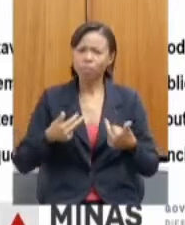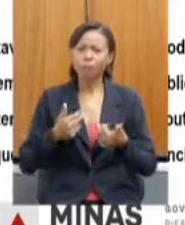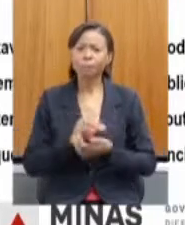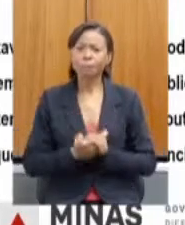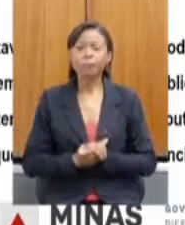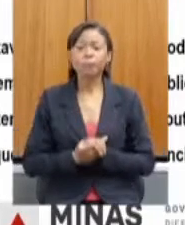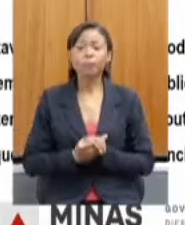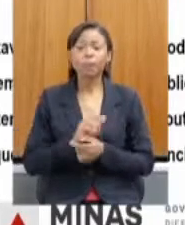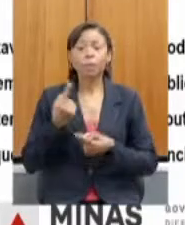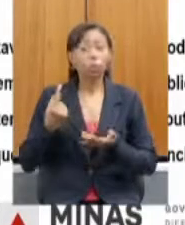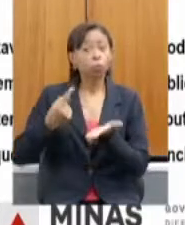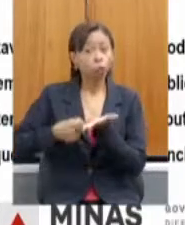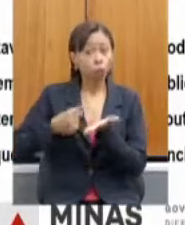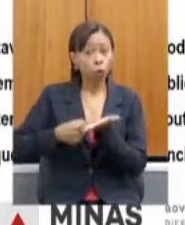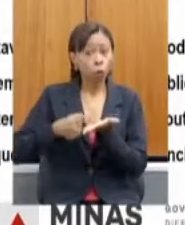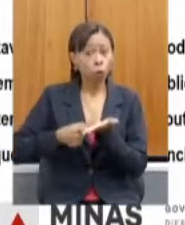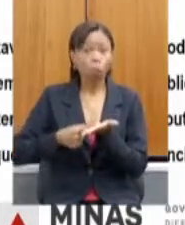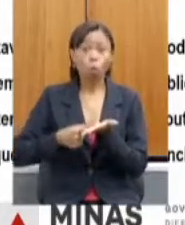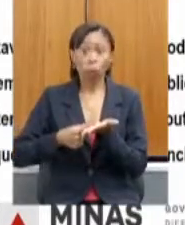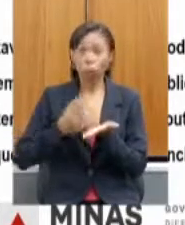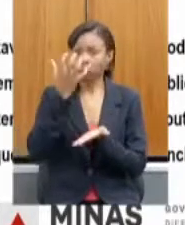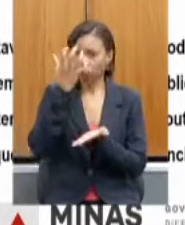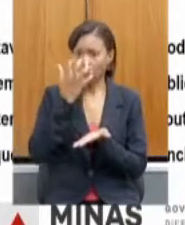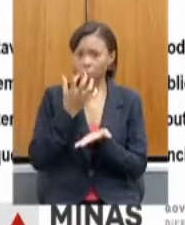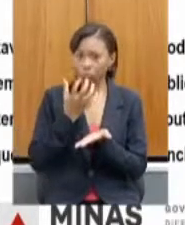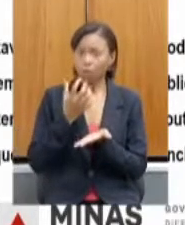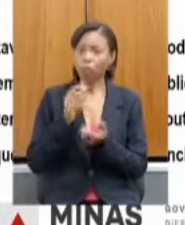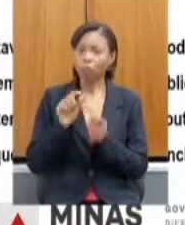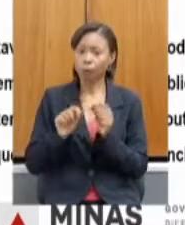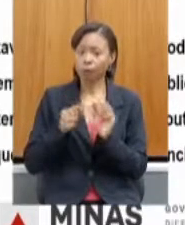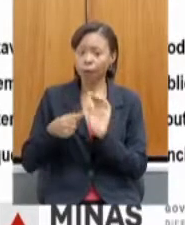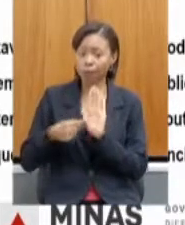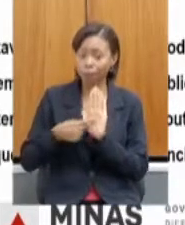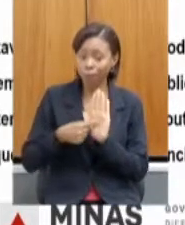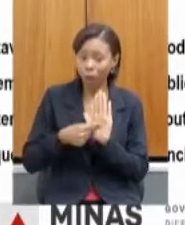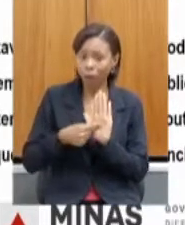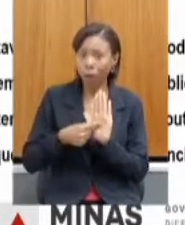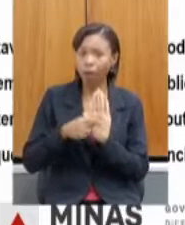então, ser apresentado à SER que foi aprovada.